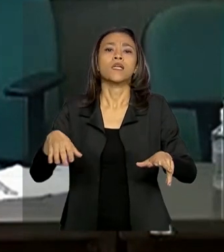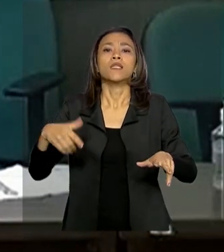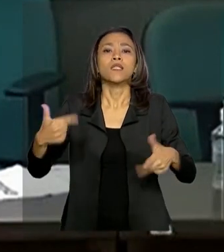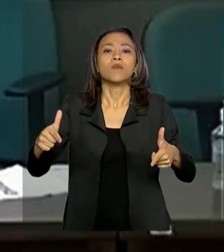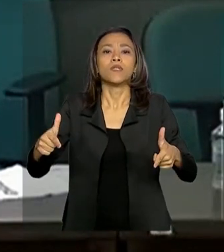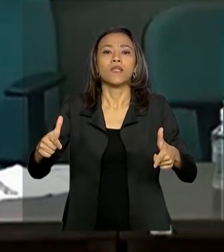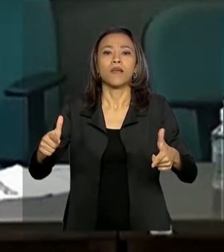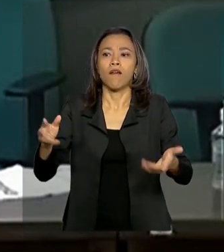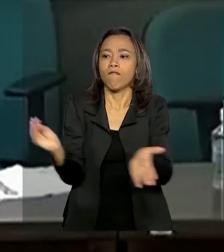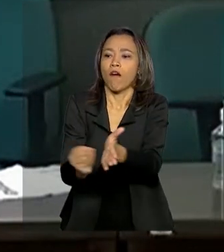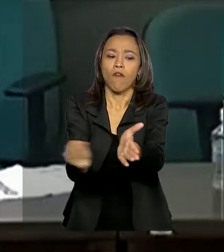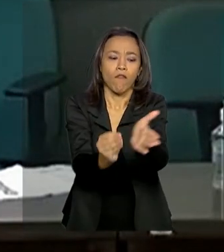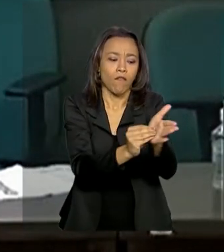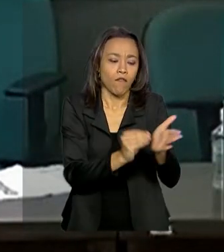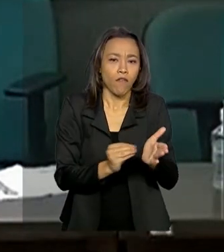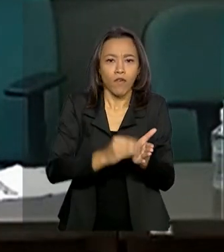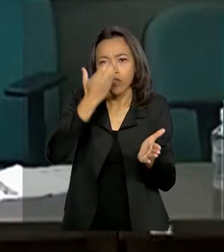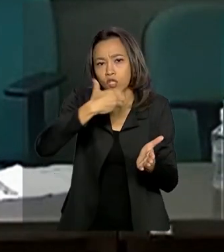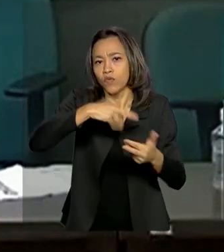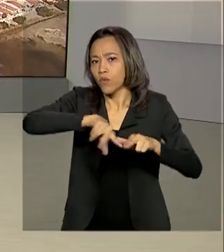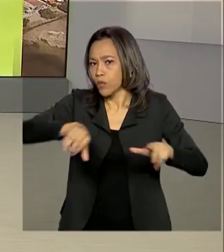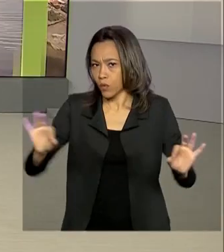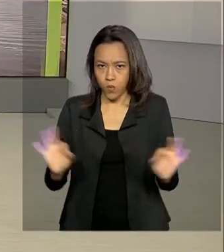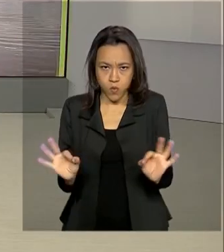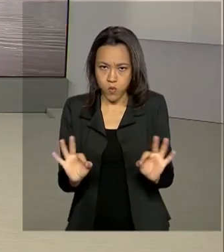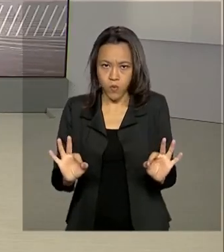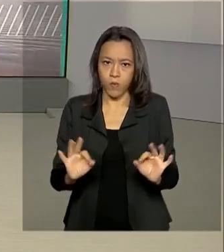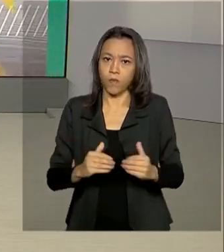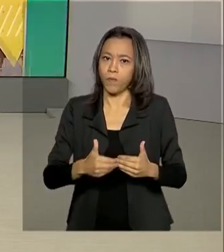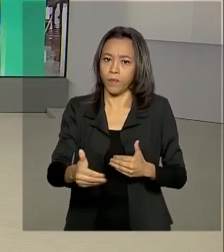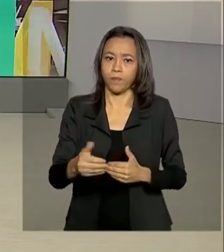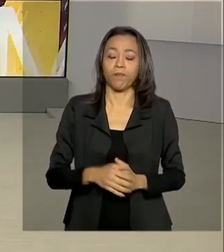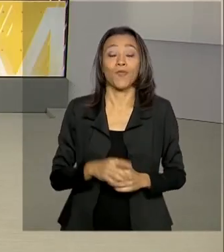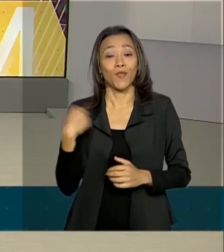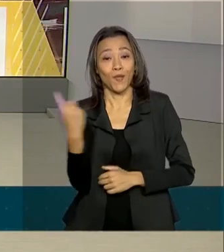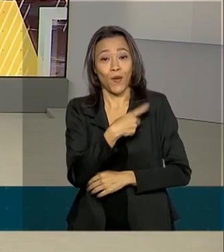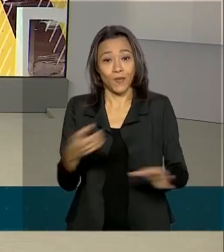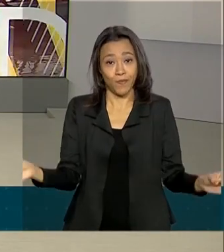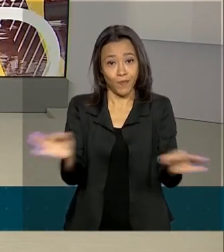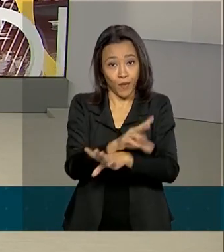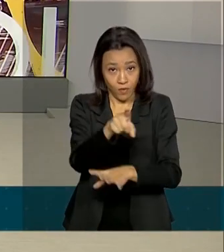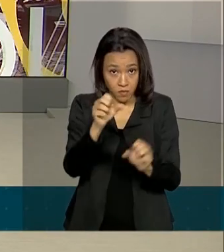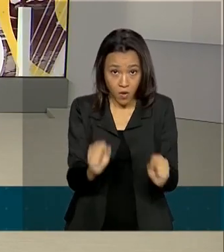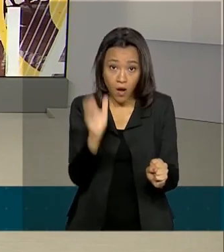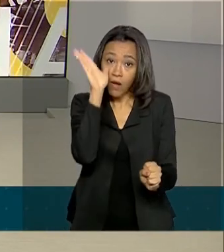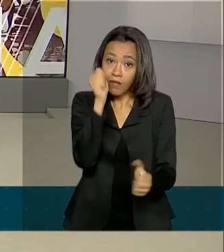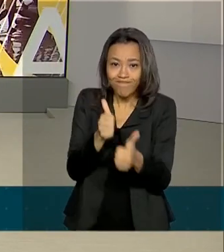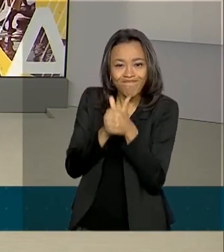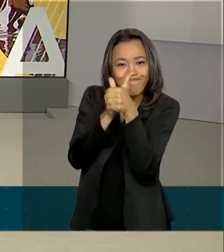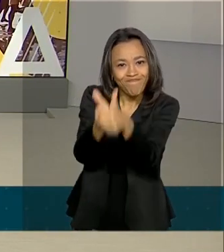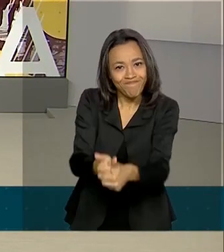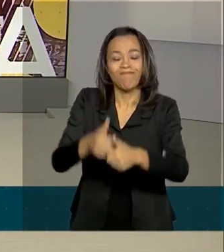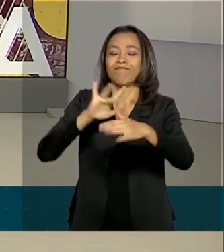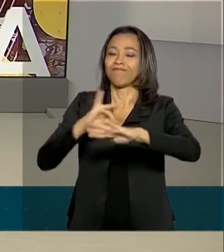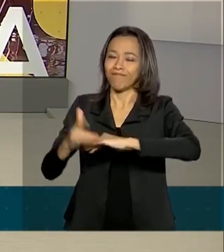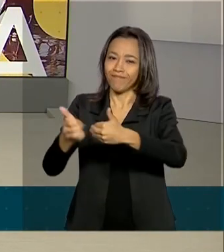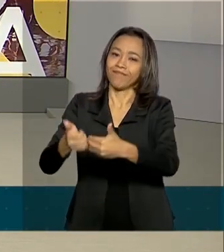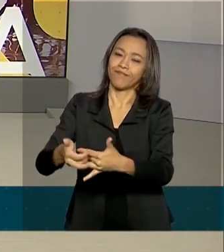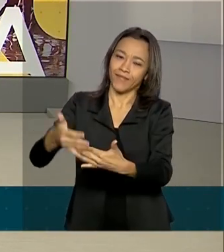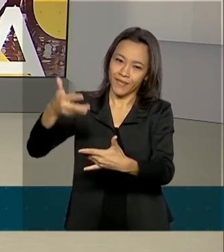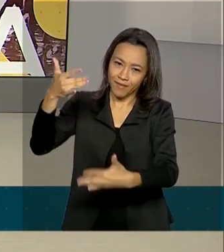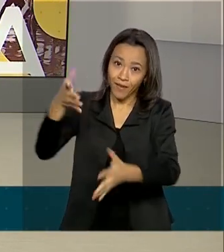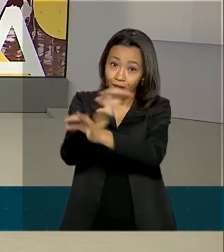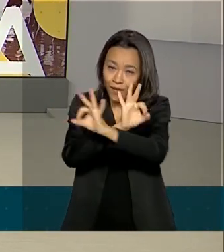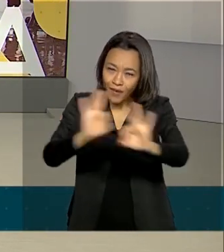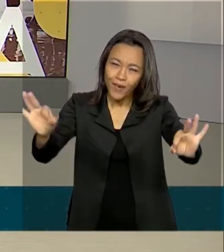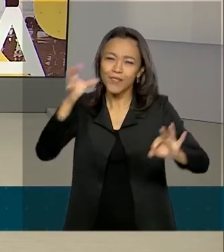desabastecimento de hortifrutis no país. O Brasil em Dia termina aqui. Você pode nos acompanhar também pelas redes sociais.